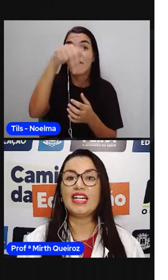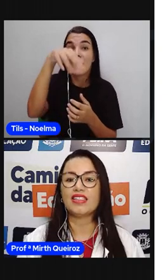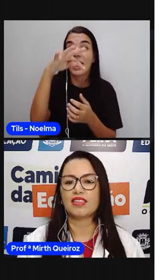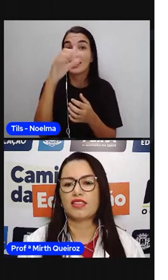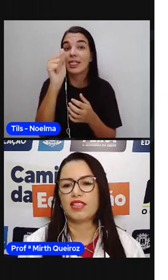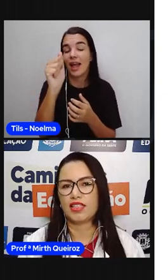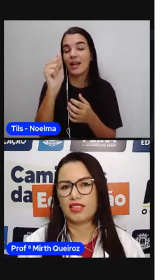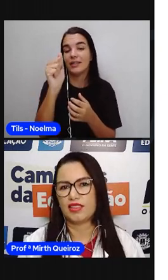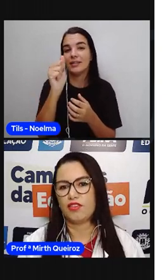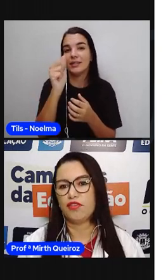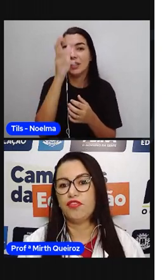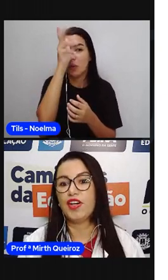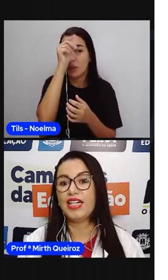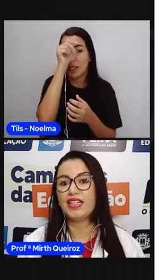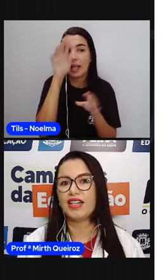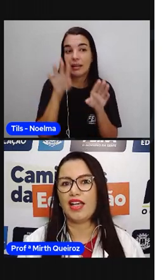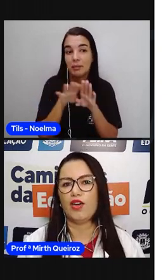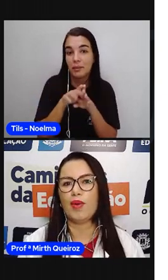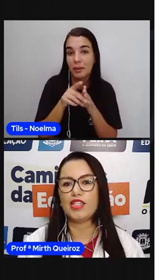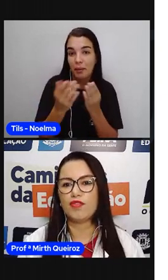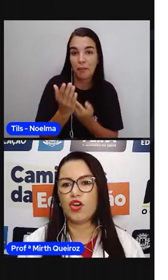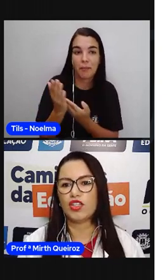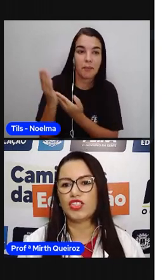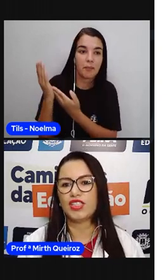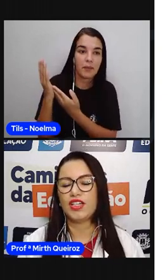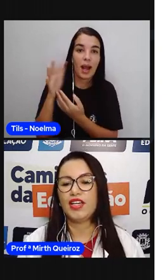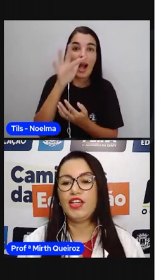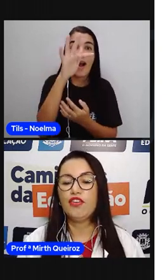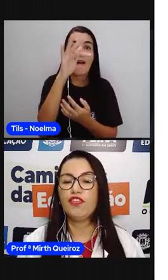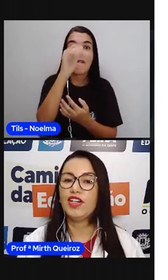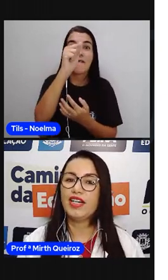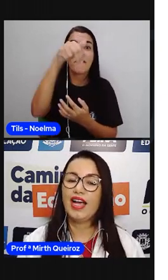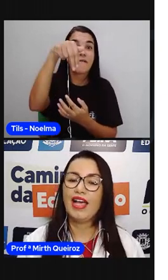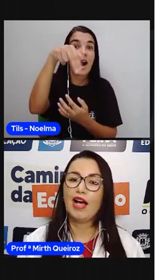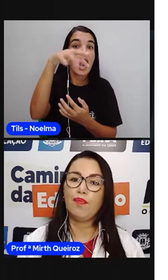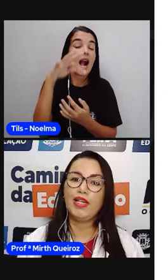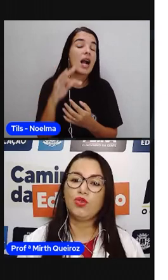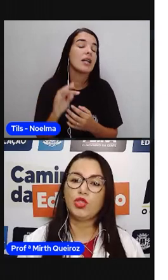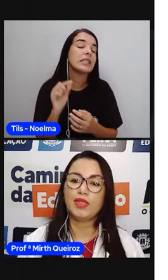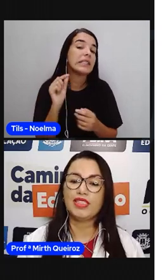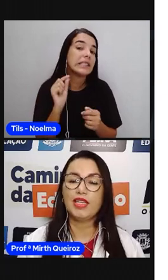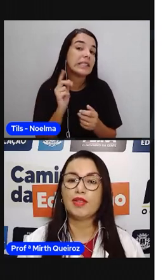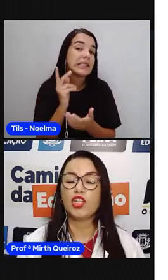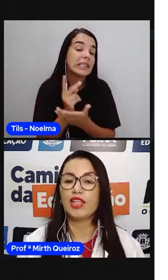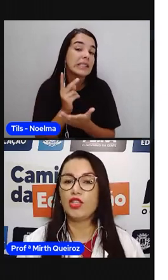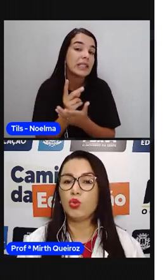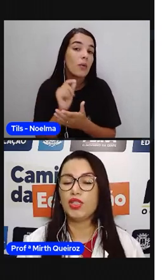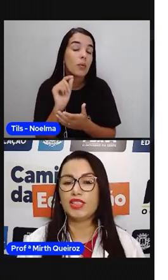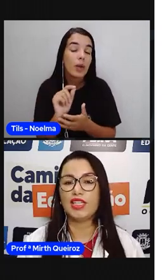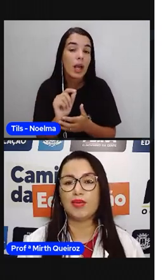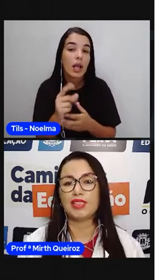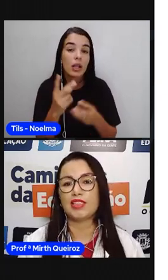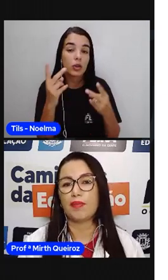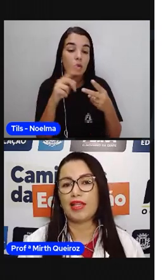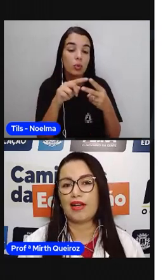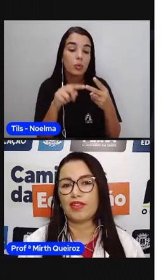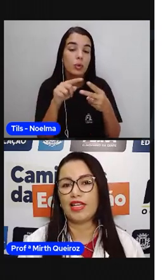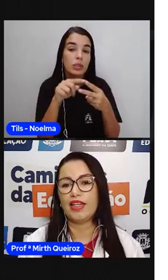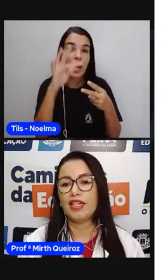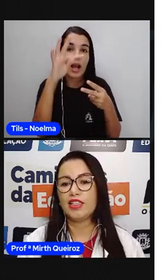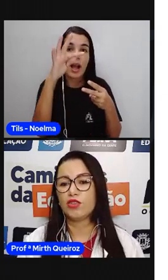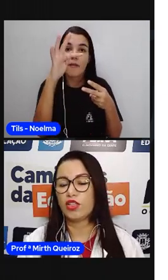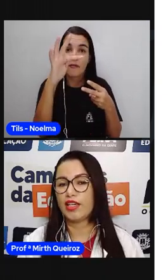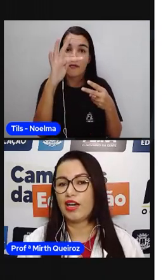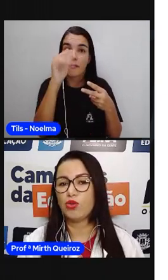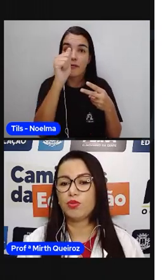Pá. Pá é o mais forte. E o Pá é a penúltima sílaba. Só tem duas sílabas nessa palavra,